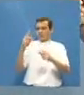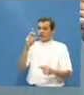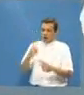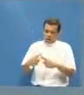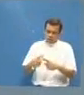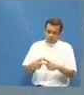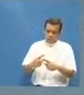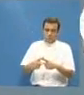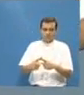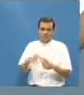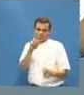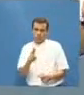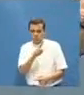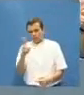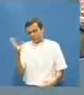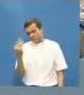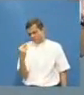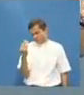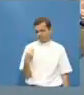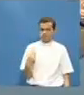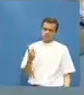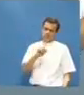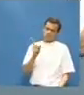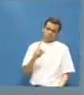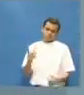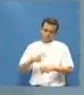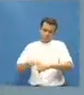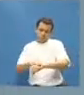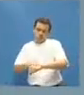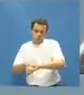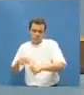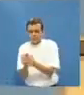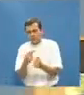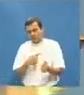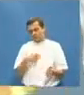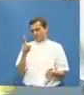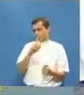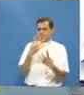eu queria, eu precisava dele eu estava com tanto não atendeu eu